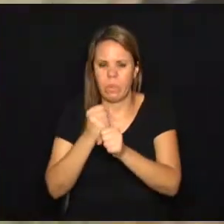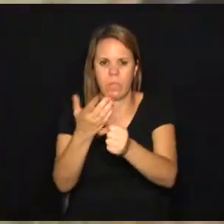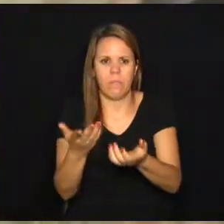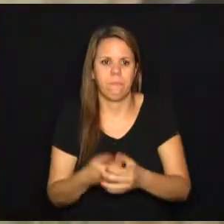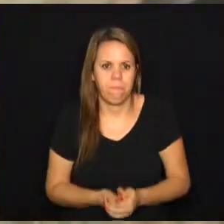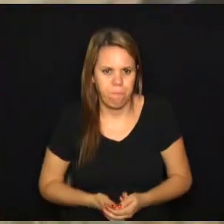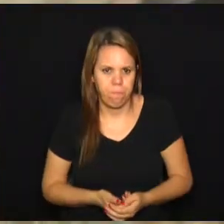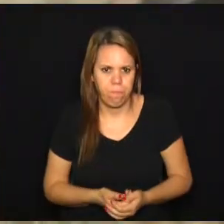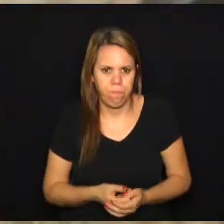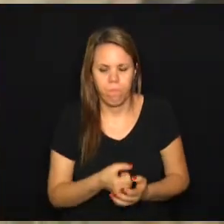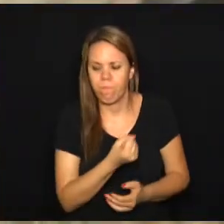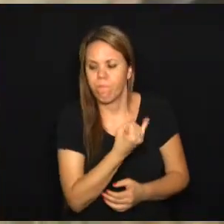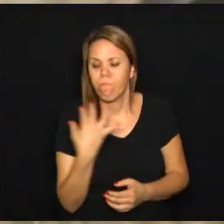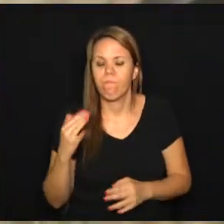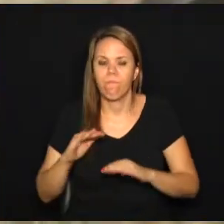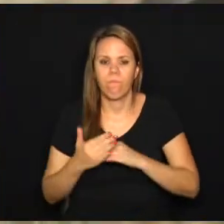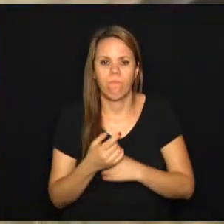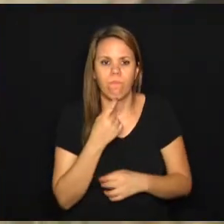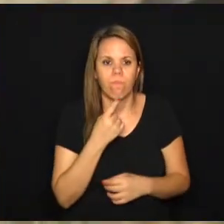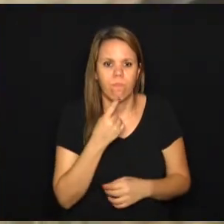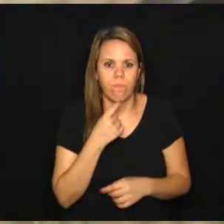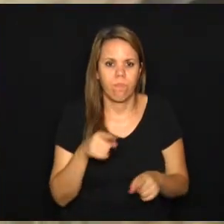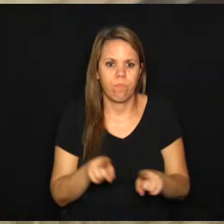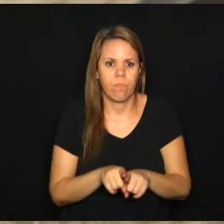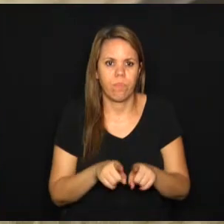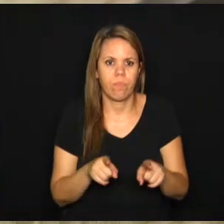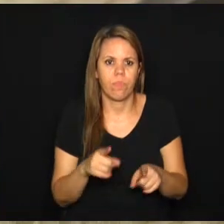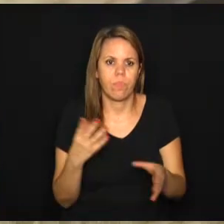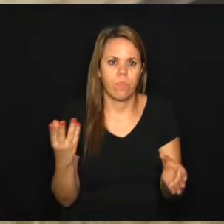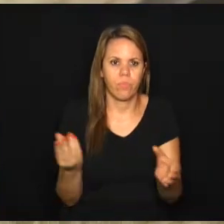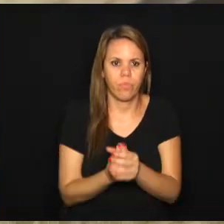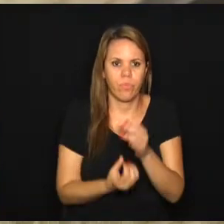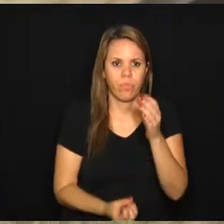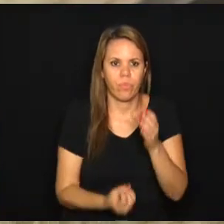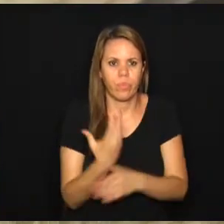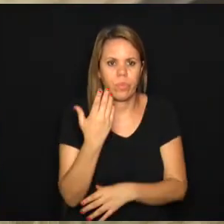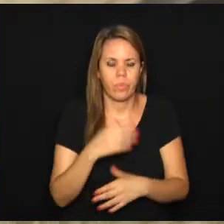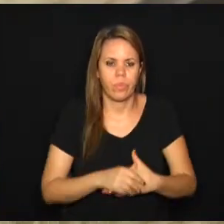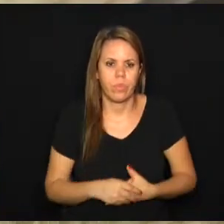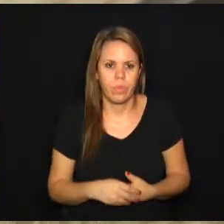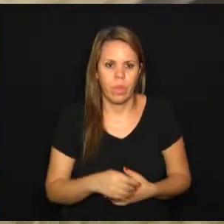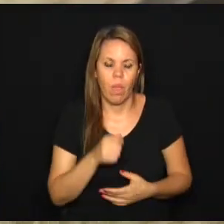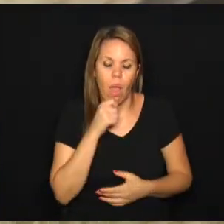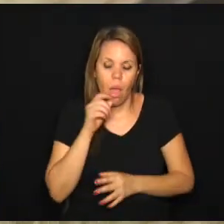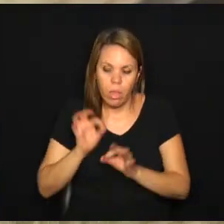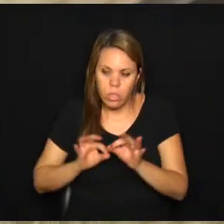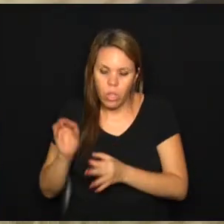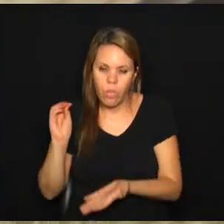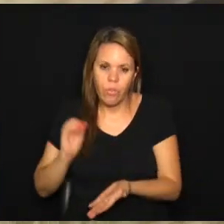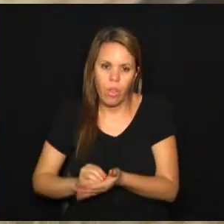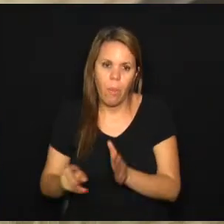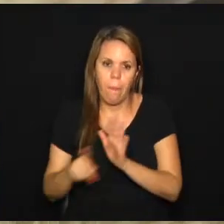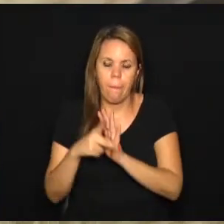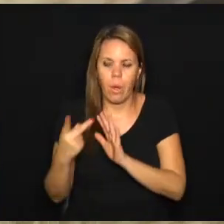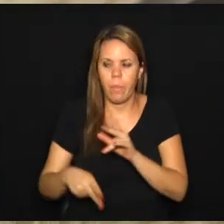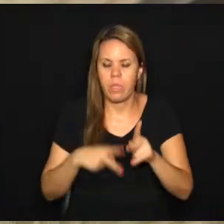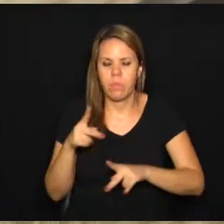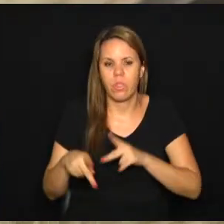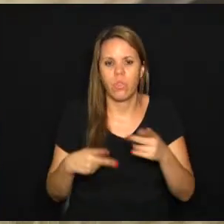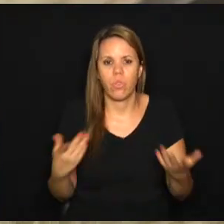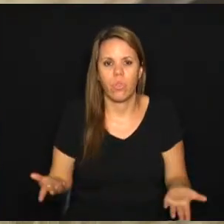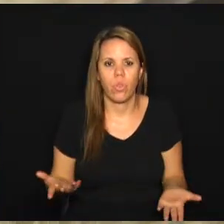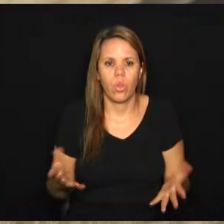boa parte dos bairros da cidade de Campinas acabou sendo constituído ou criada de maneira ainda irregular, seja pelos próprios munícipes que